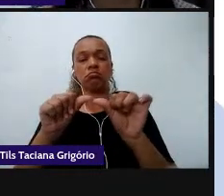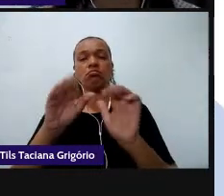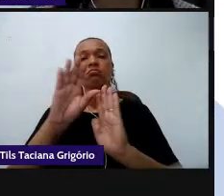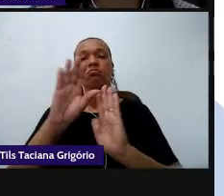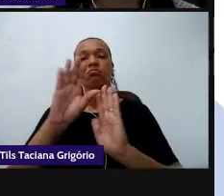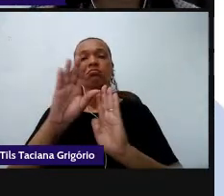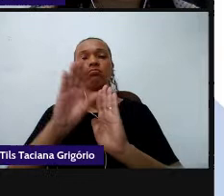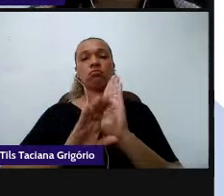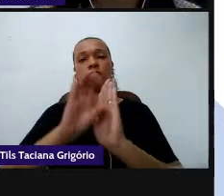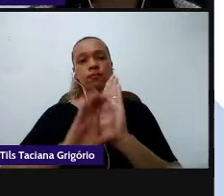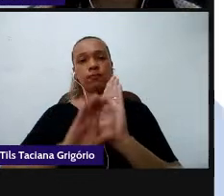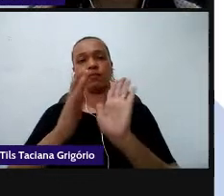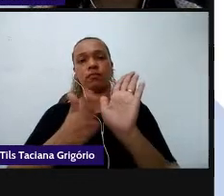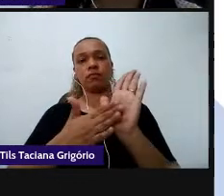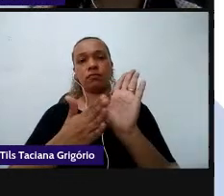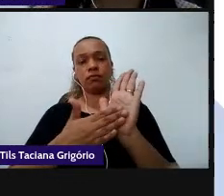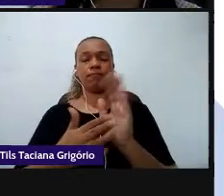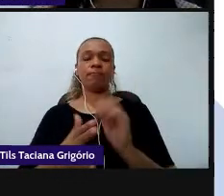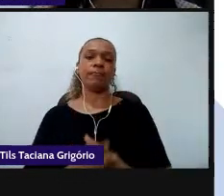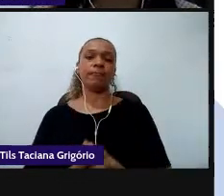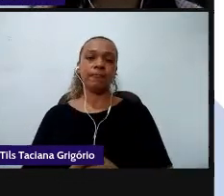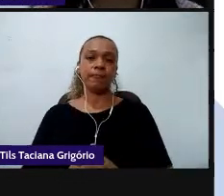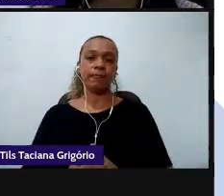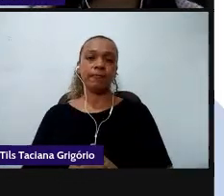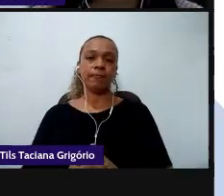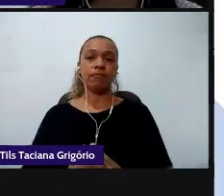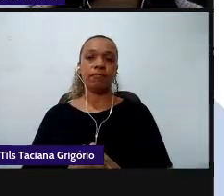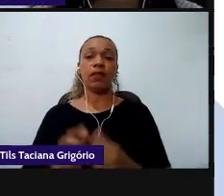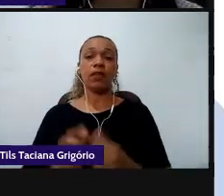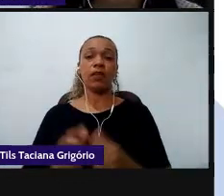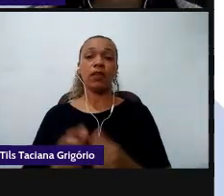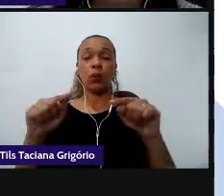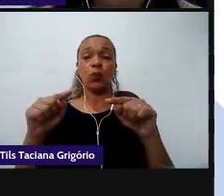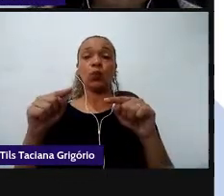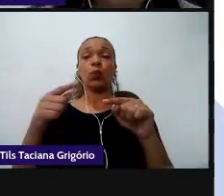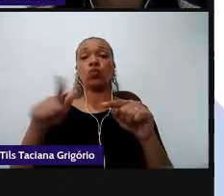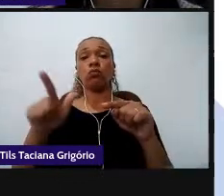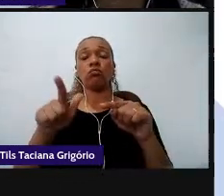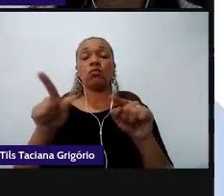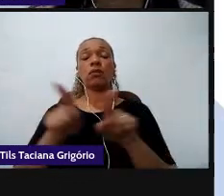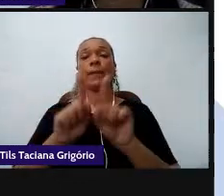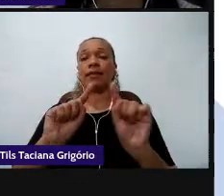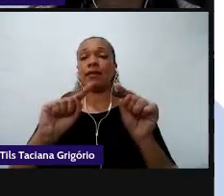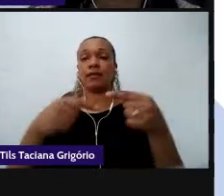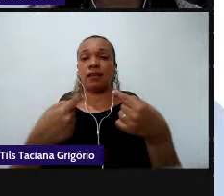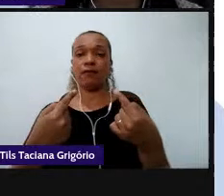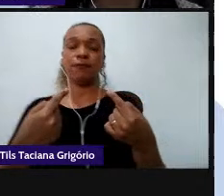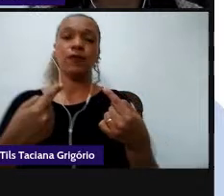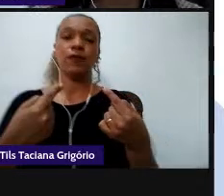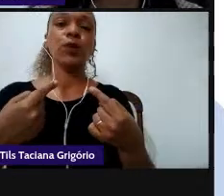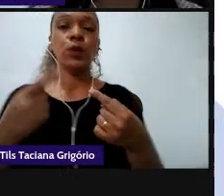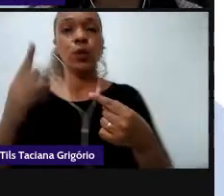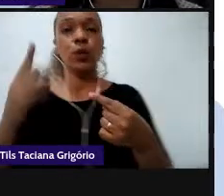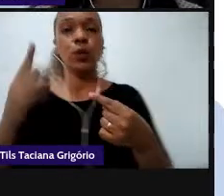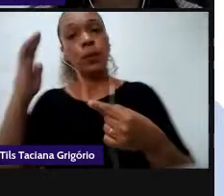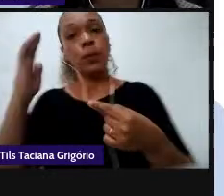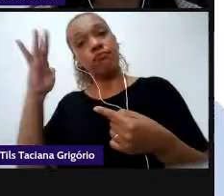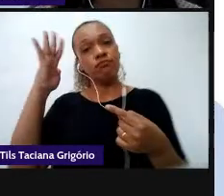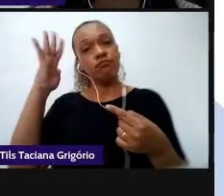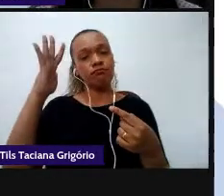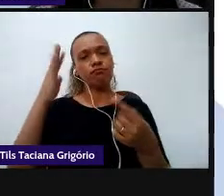propostas e um outro ponto de desafio que fica para a nossa reflexão é como